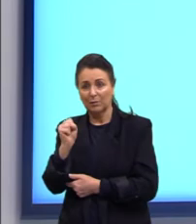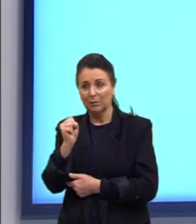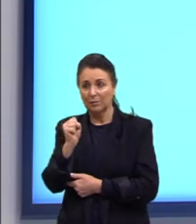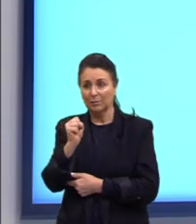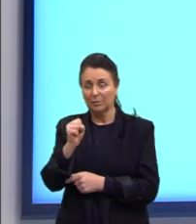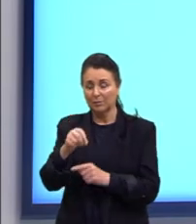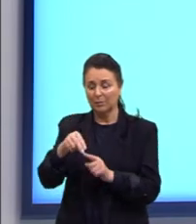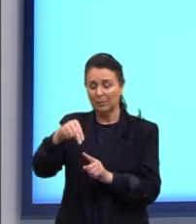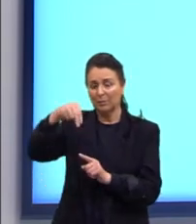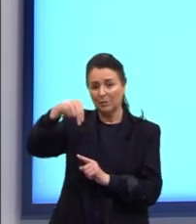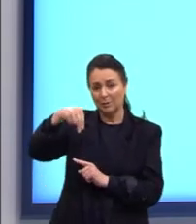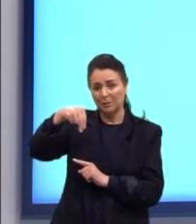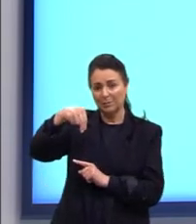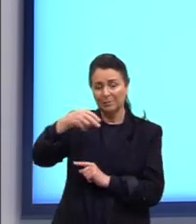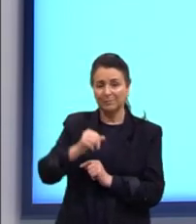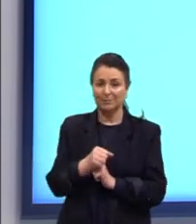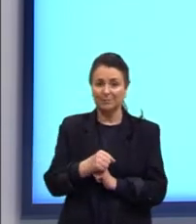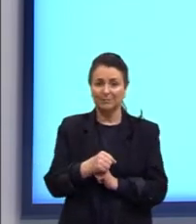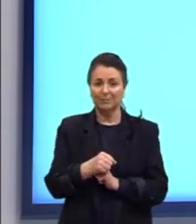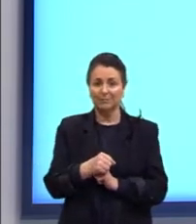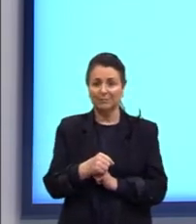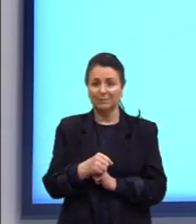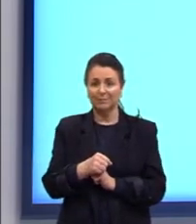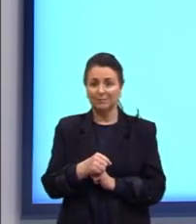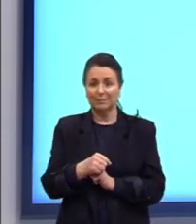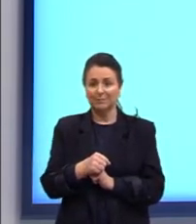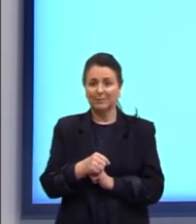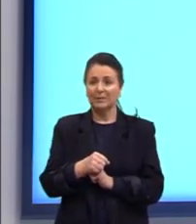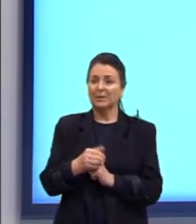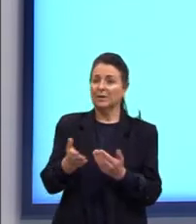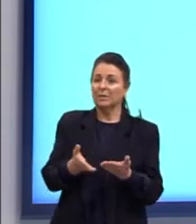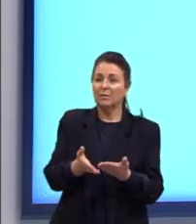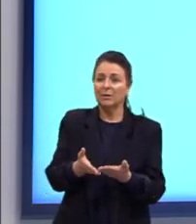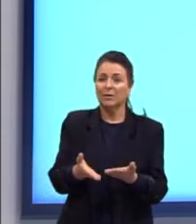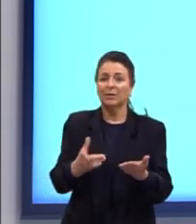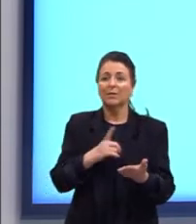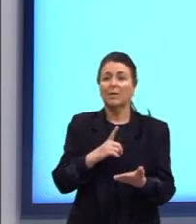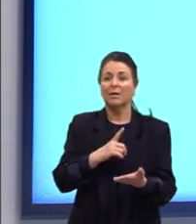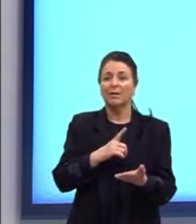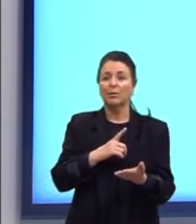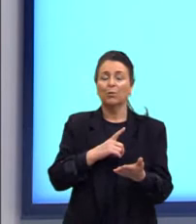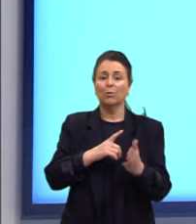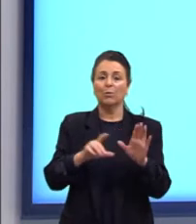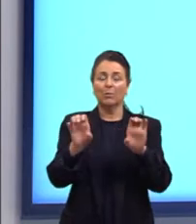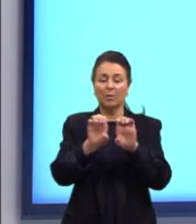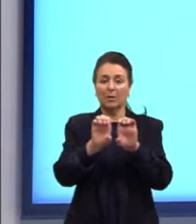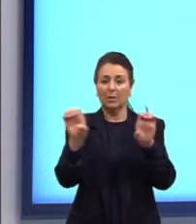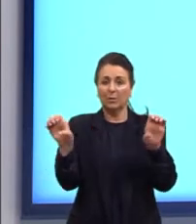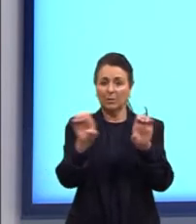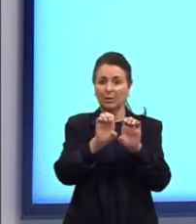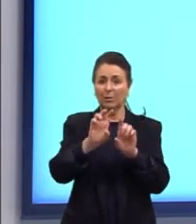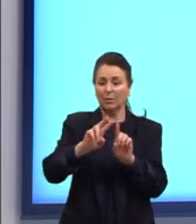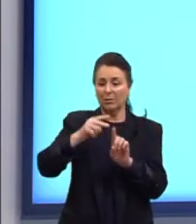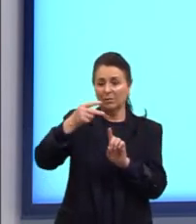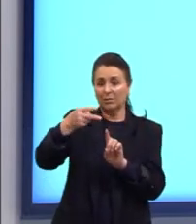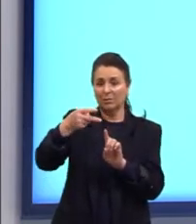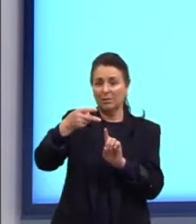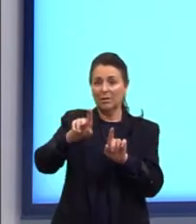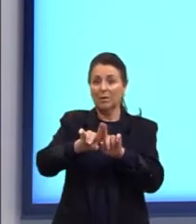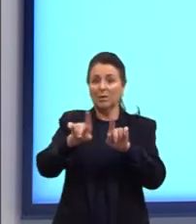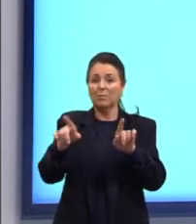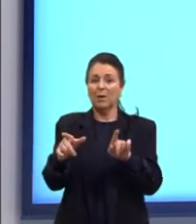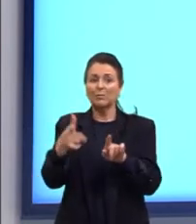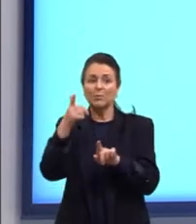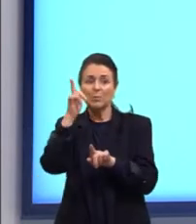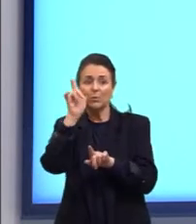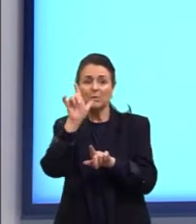elevado a N. E aí, gente, nós temos uma equação exponencial. Mas, eu